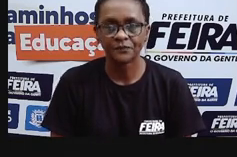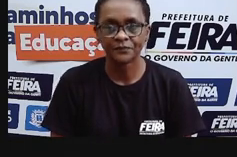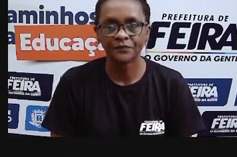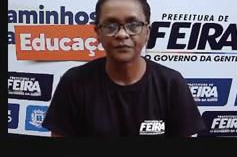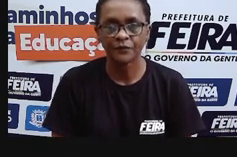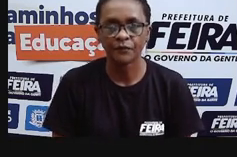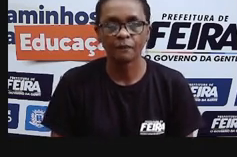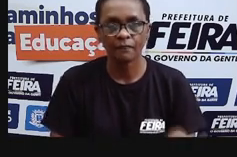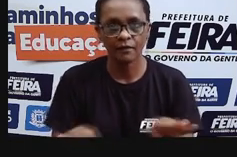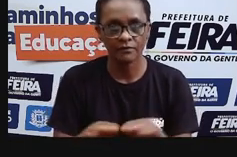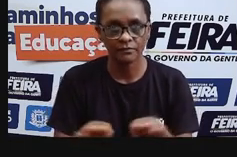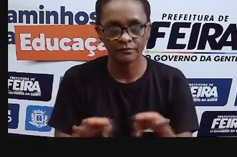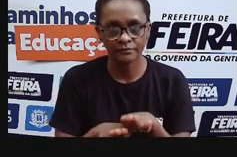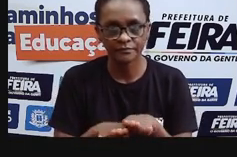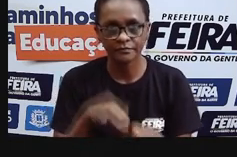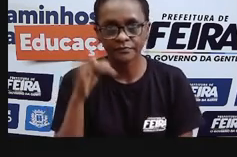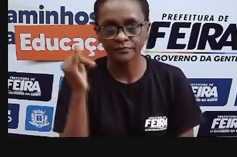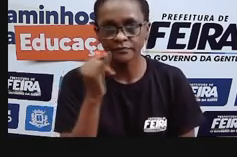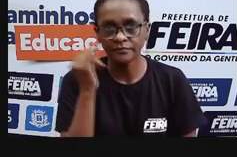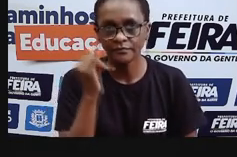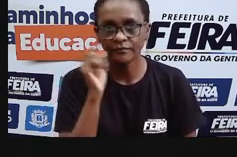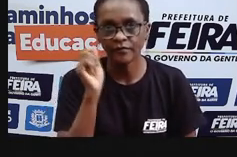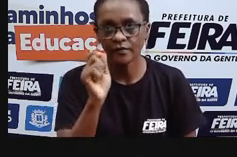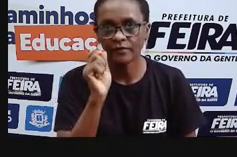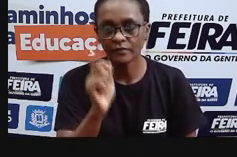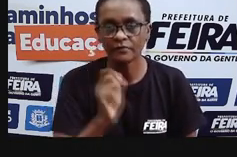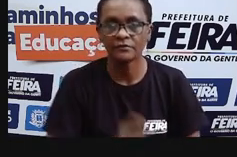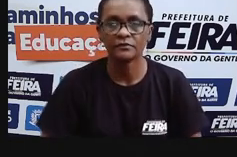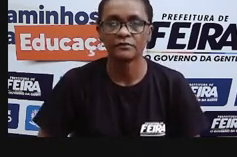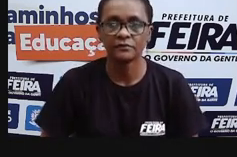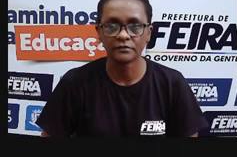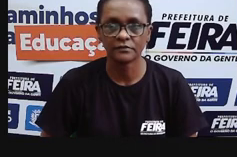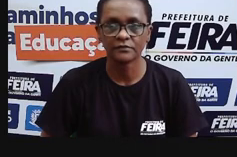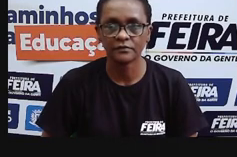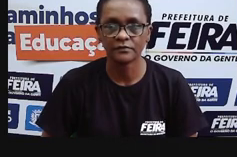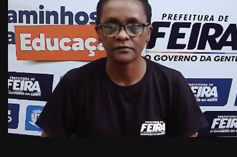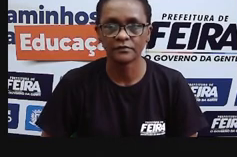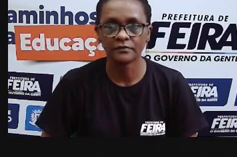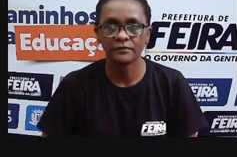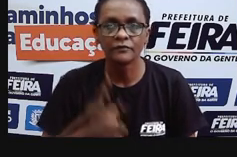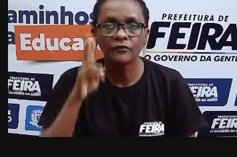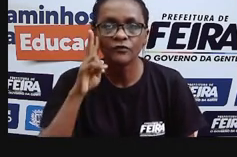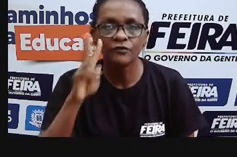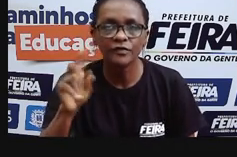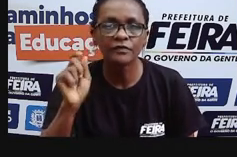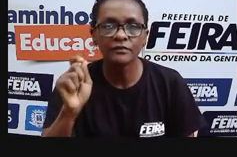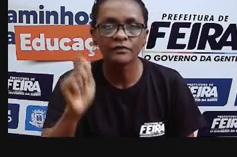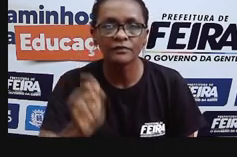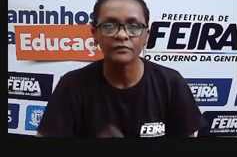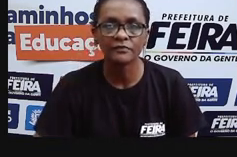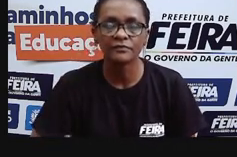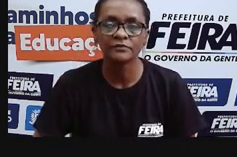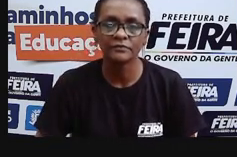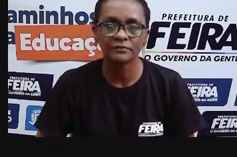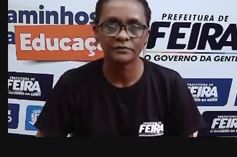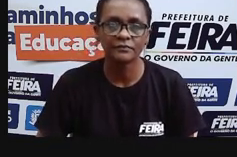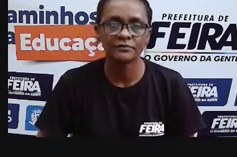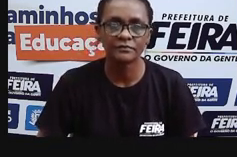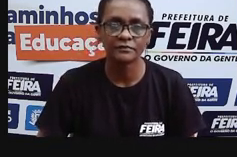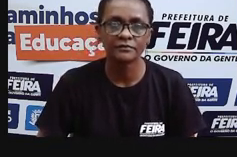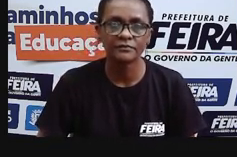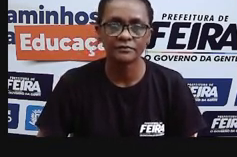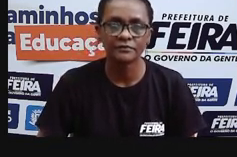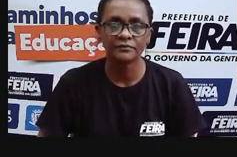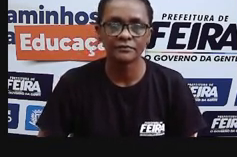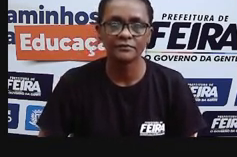Pronto. Então, o que a gente vai ver aqui, Pronto? A gente vai... A Pronto selecionou uma imagem de uma